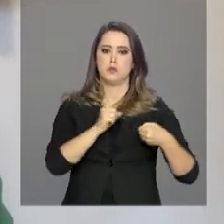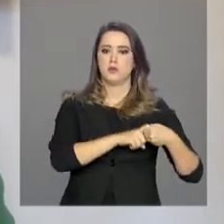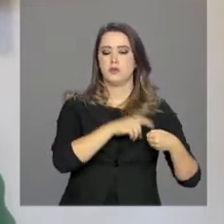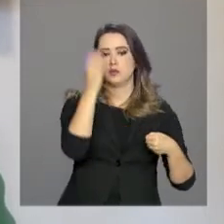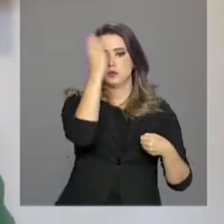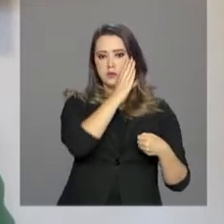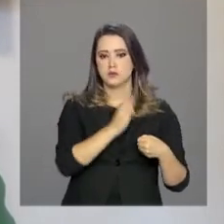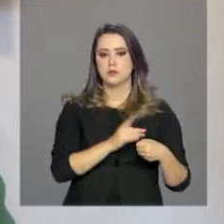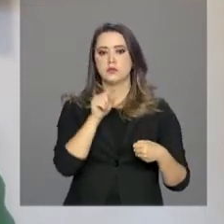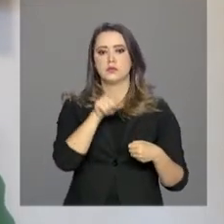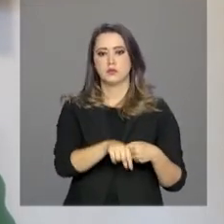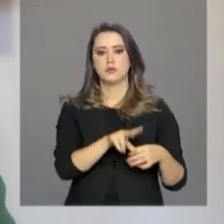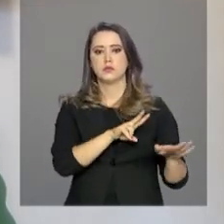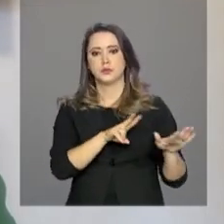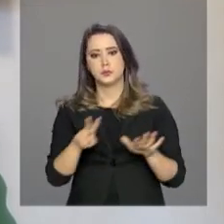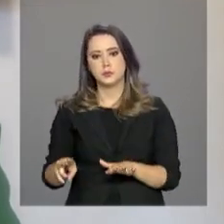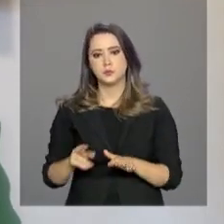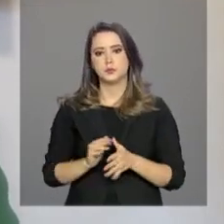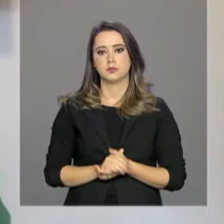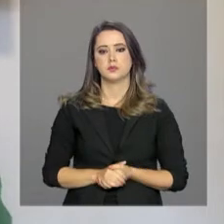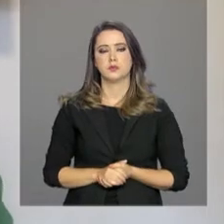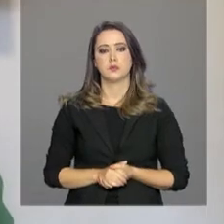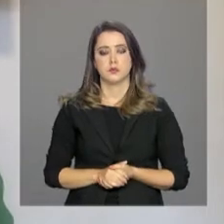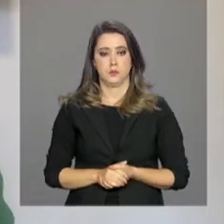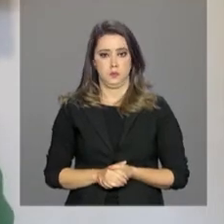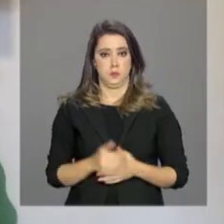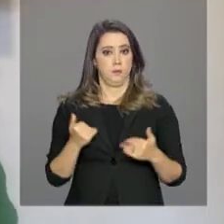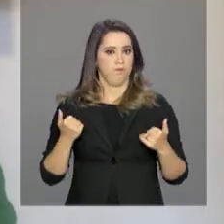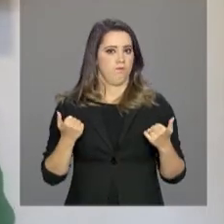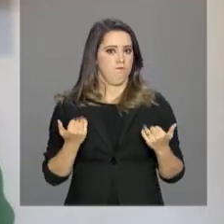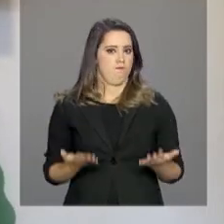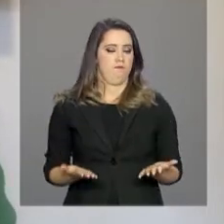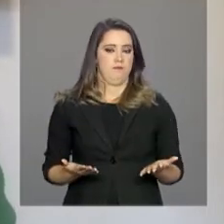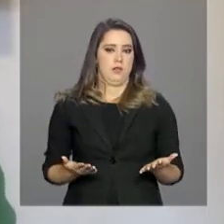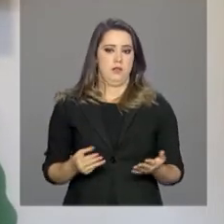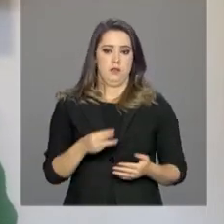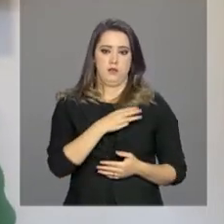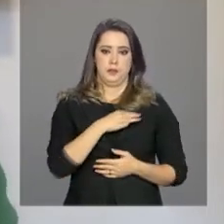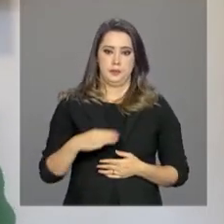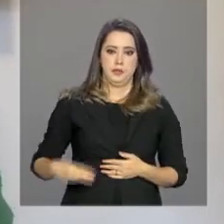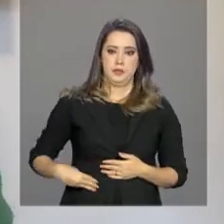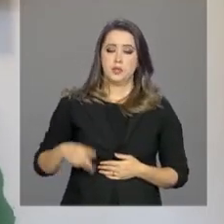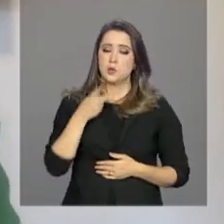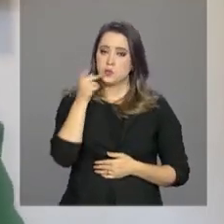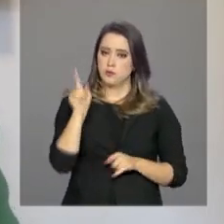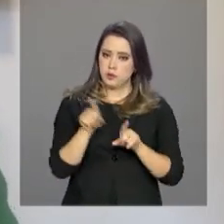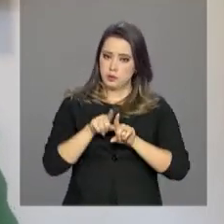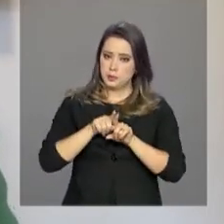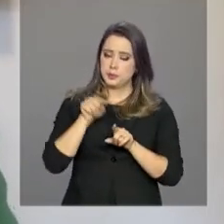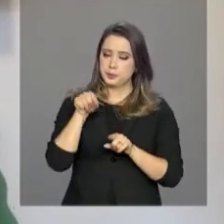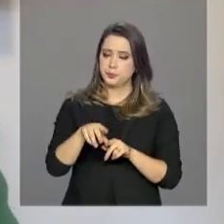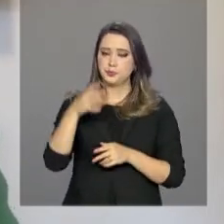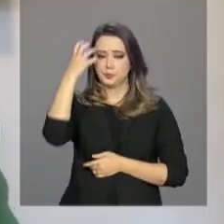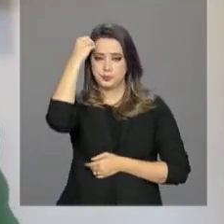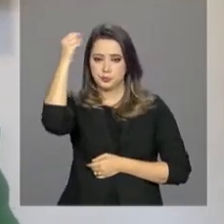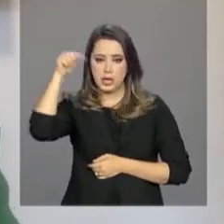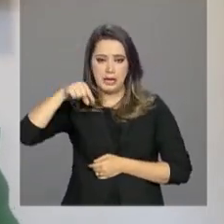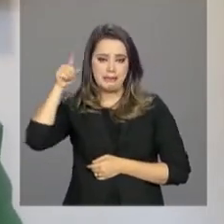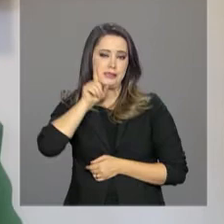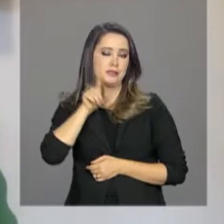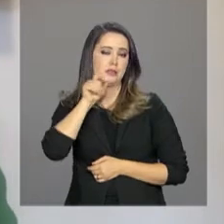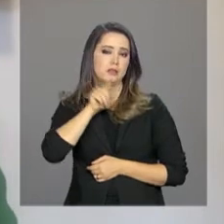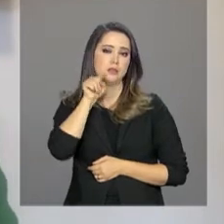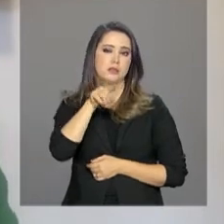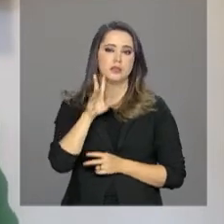Brasil ainda nesta semana. E, olha, Roberto, o ministro comentou que aqui nessa viagem aos Estados Unidos, dessa